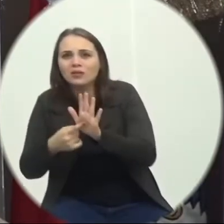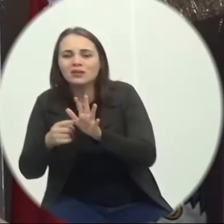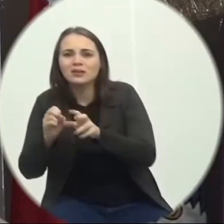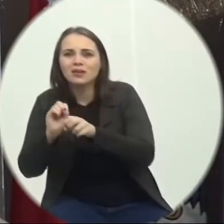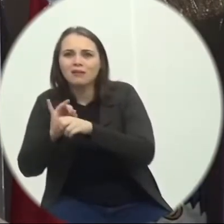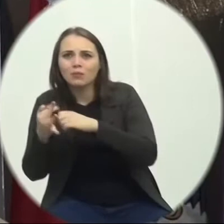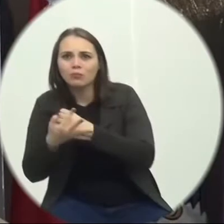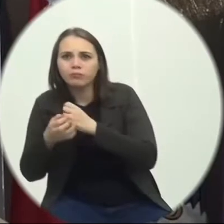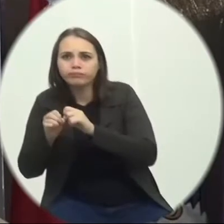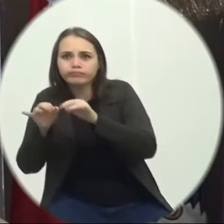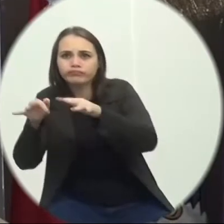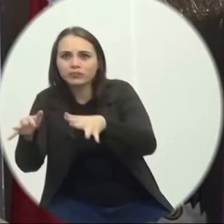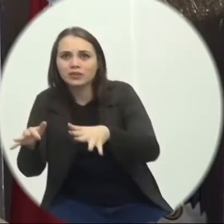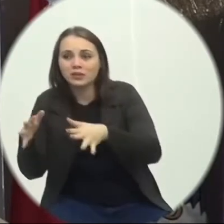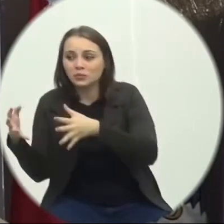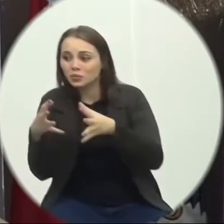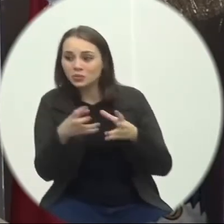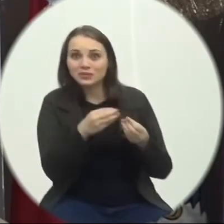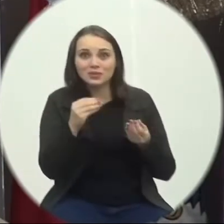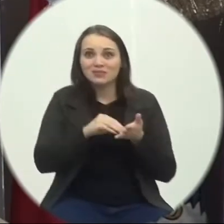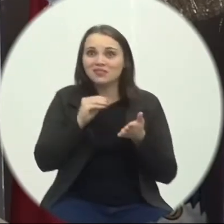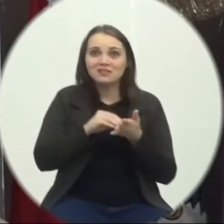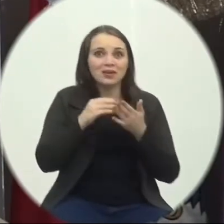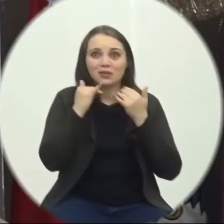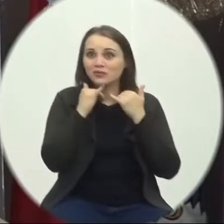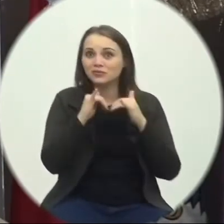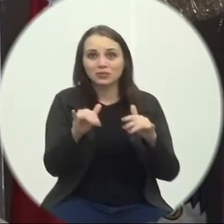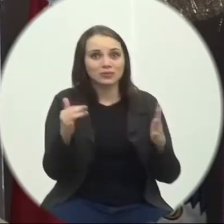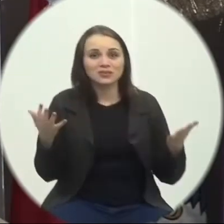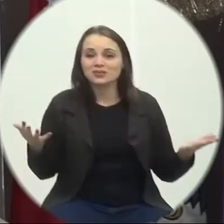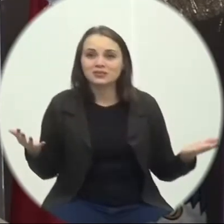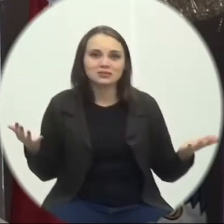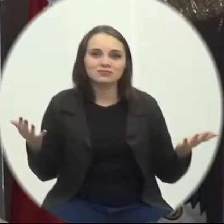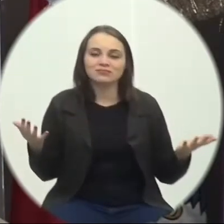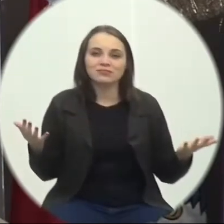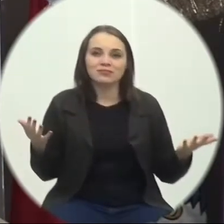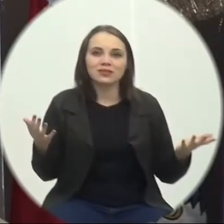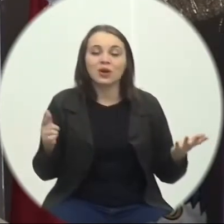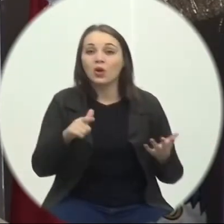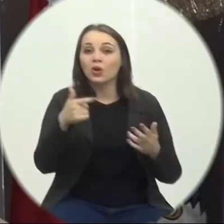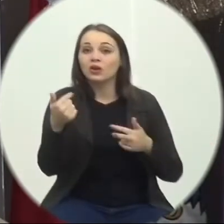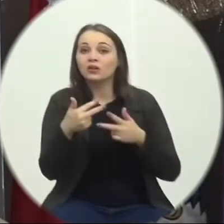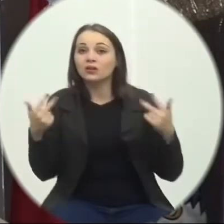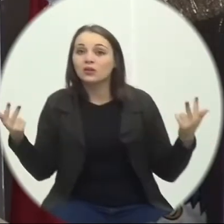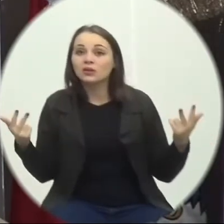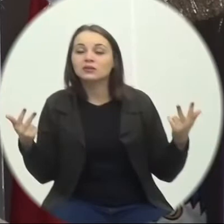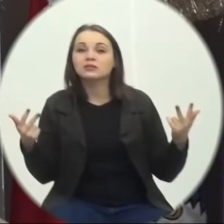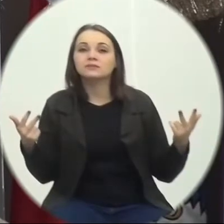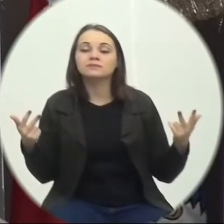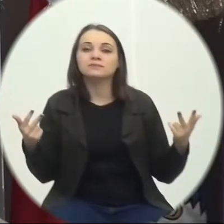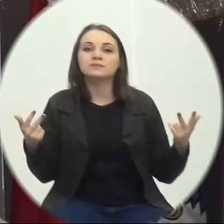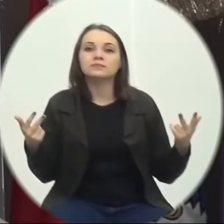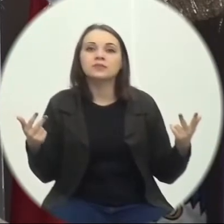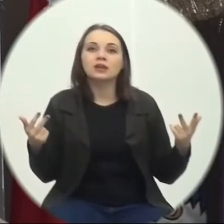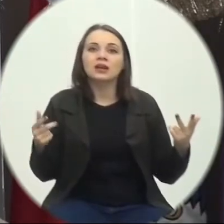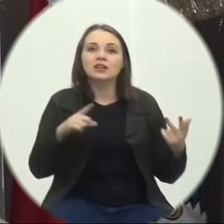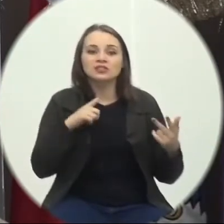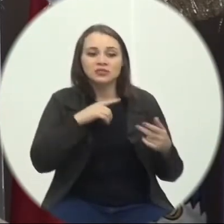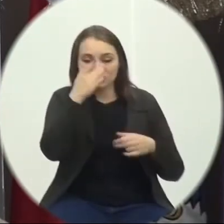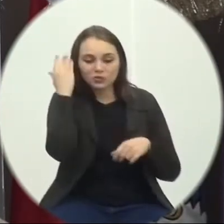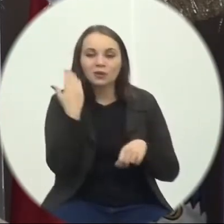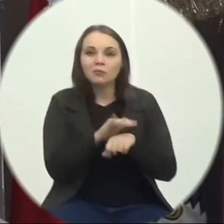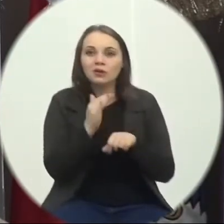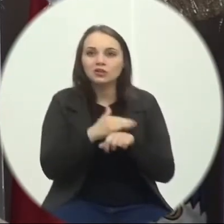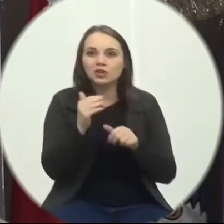desinformação Enorme Que nós estamos Vivendo Outra Né Estava ali O pessoal Praticando o